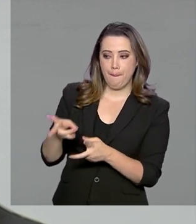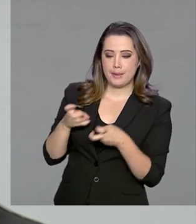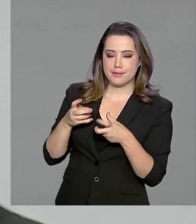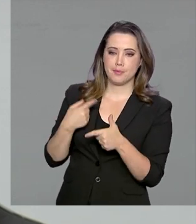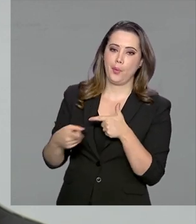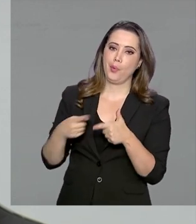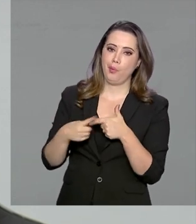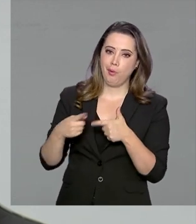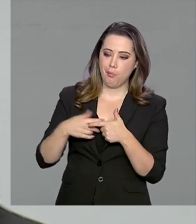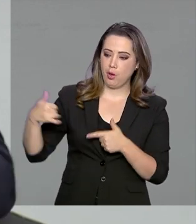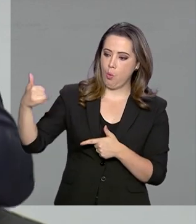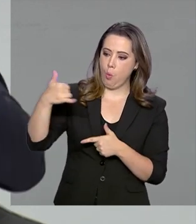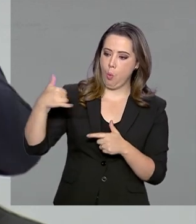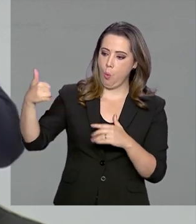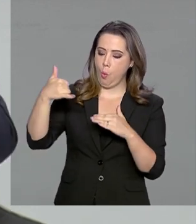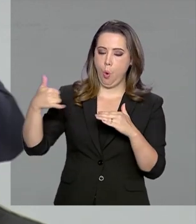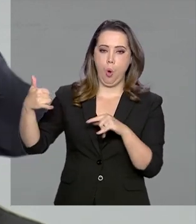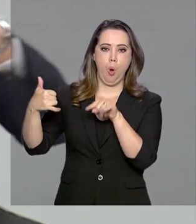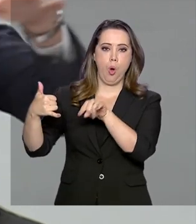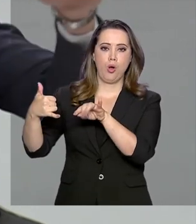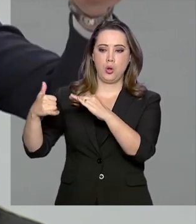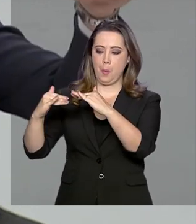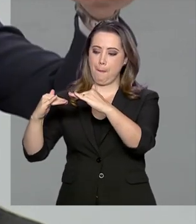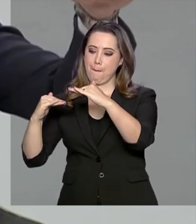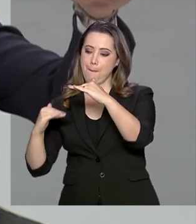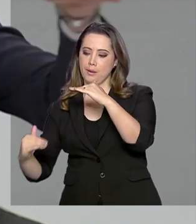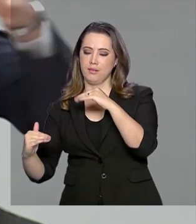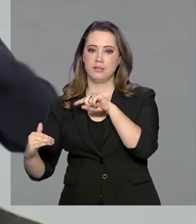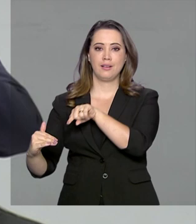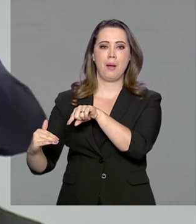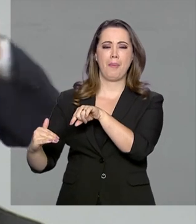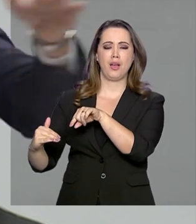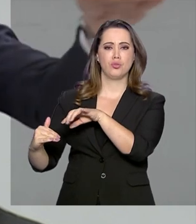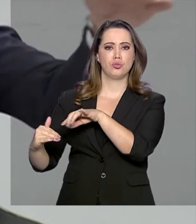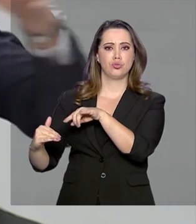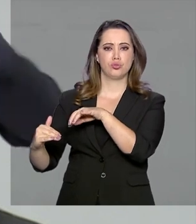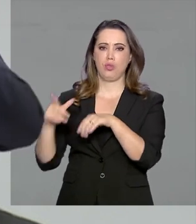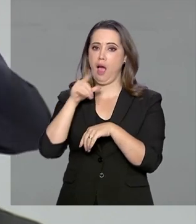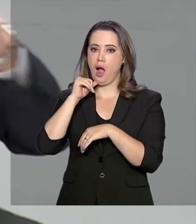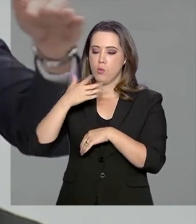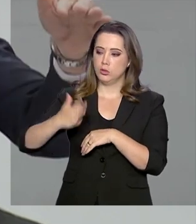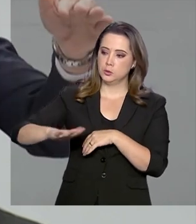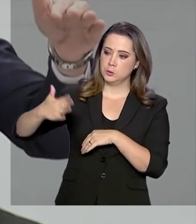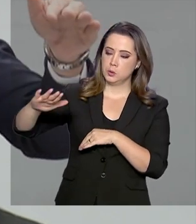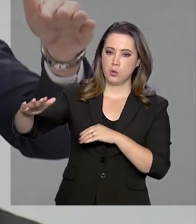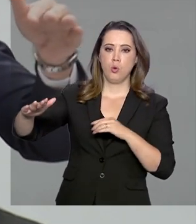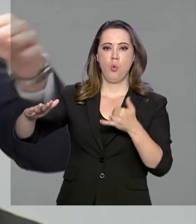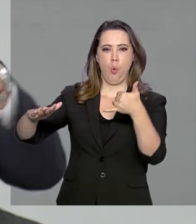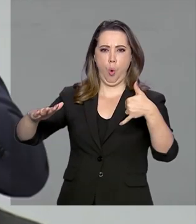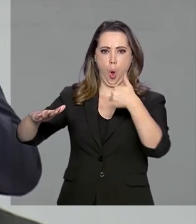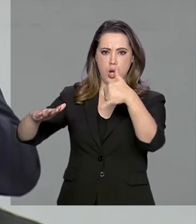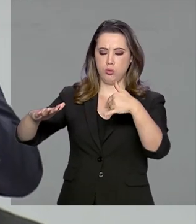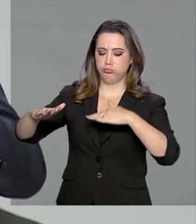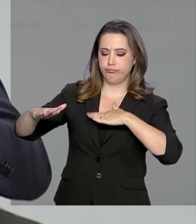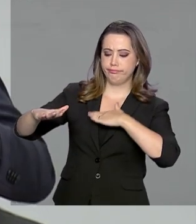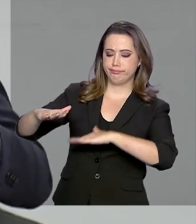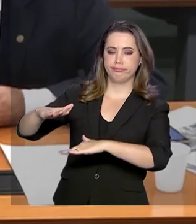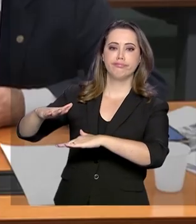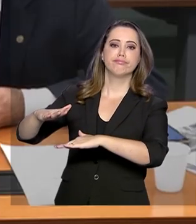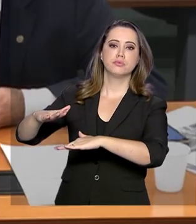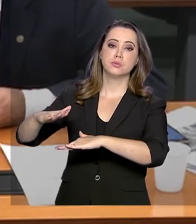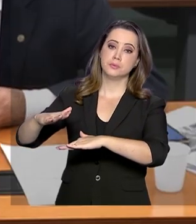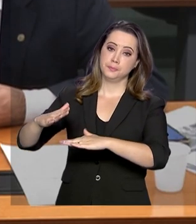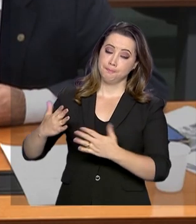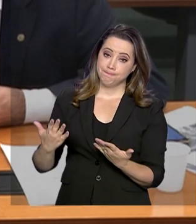que está subaquático, então ele não é detectado por cima, na linha d'água. Então, um problema adicional. Não,